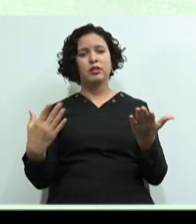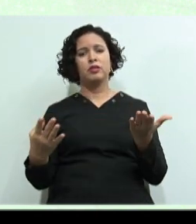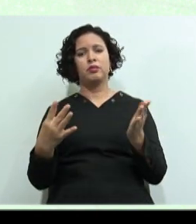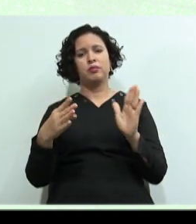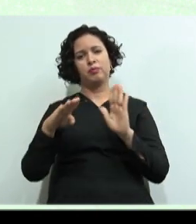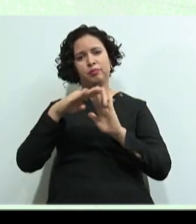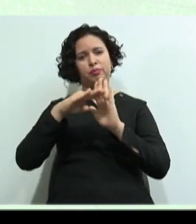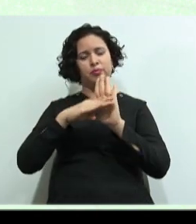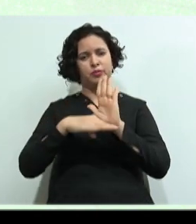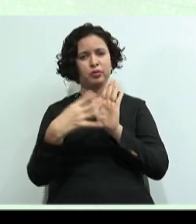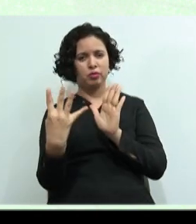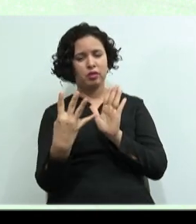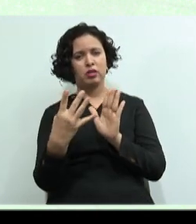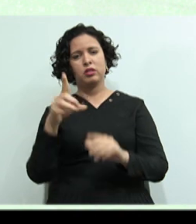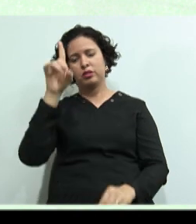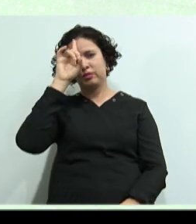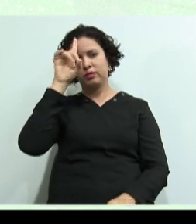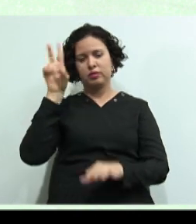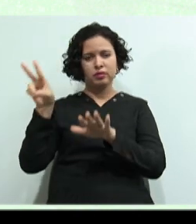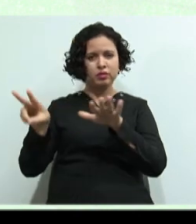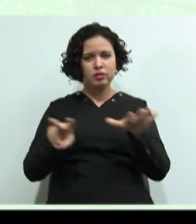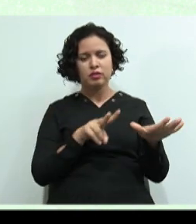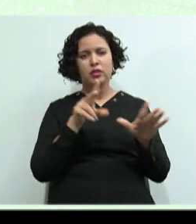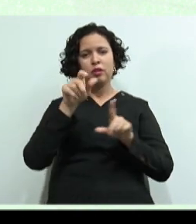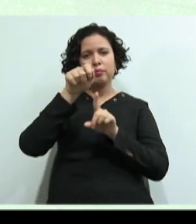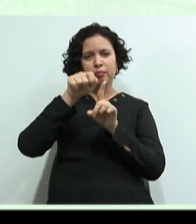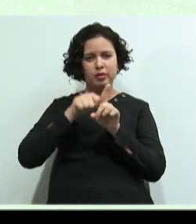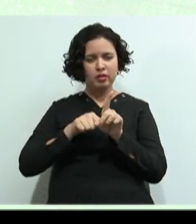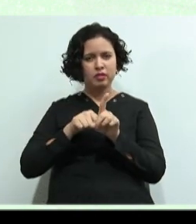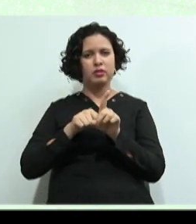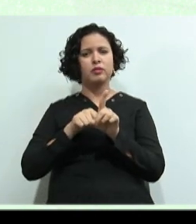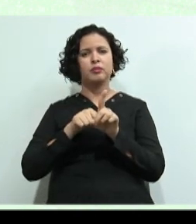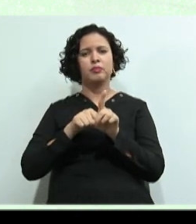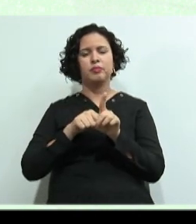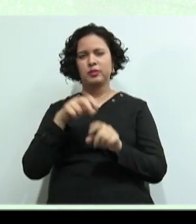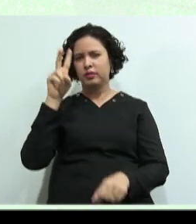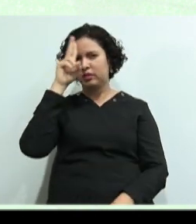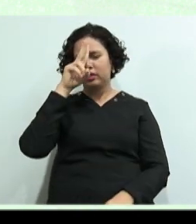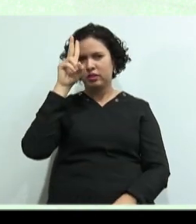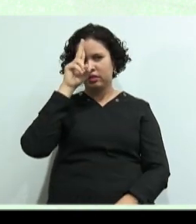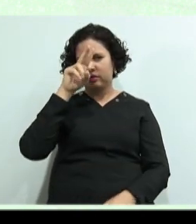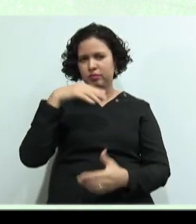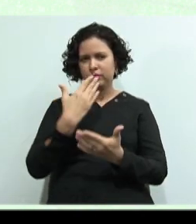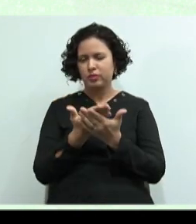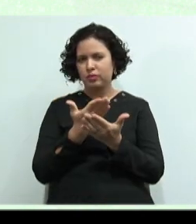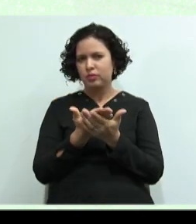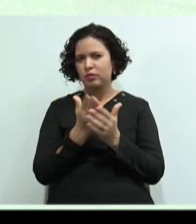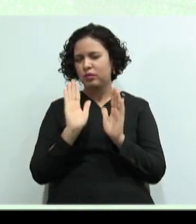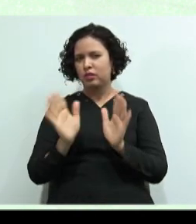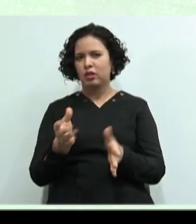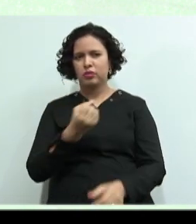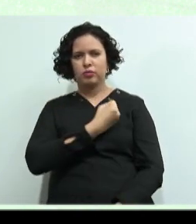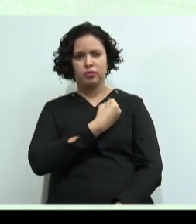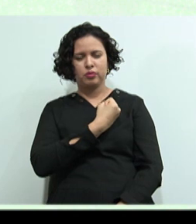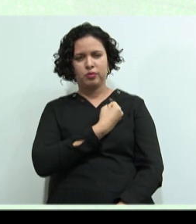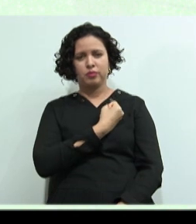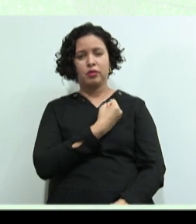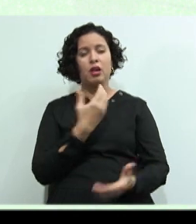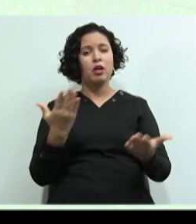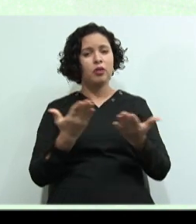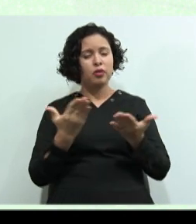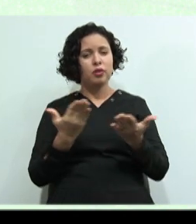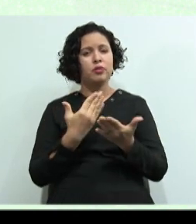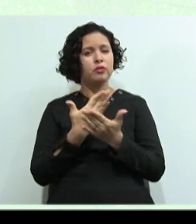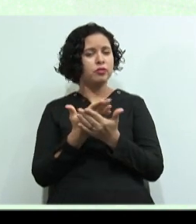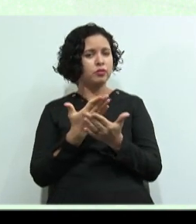Nós iremos trabalhar Os dias da semana Os meses Aí lembra que lá A gente trabalhou Já os números Agora aqui Nós iremos trabalhar